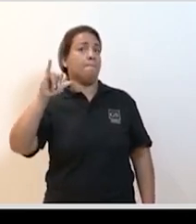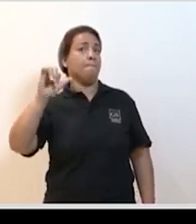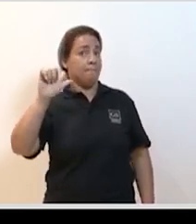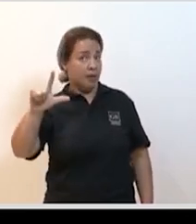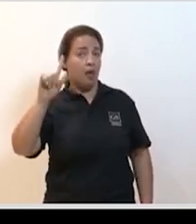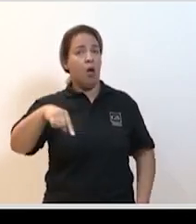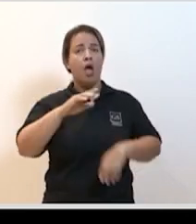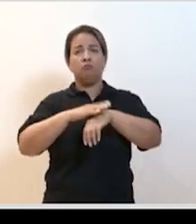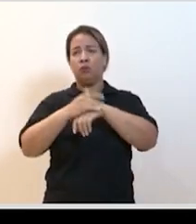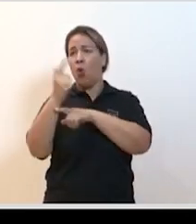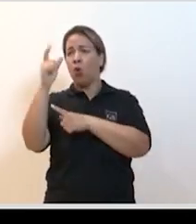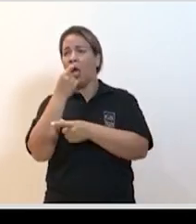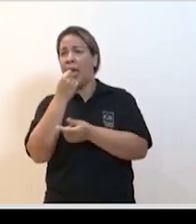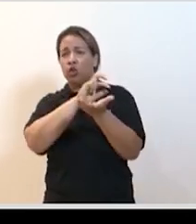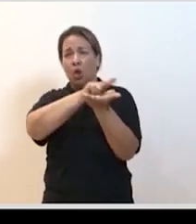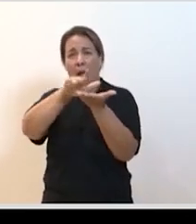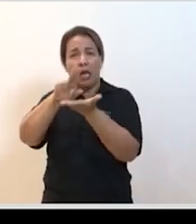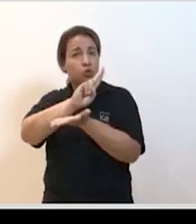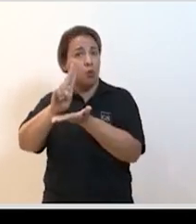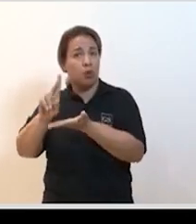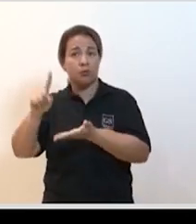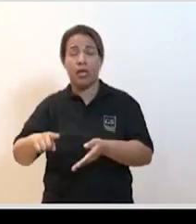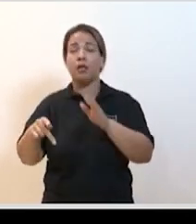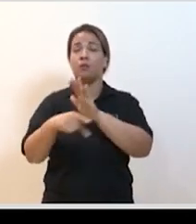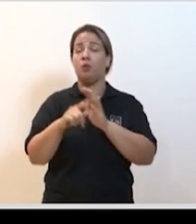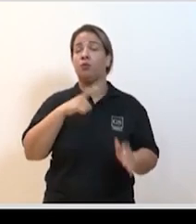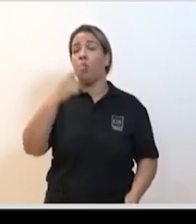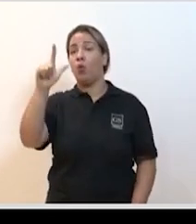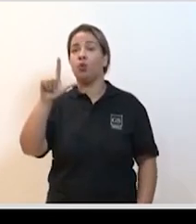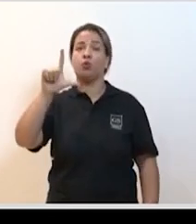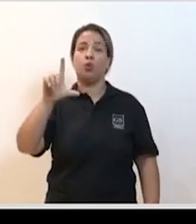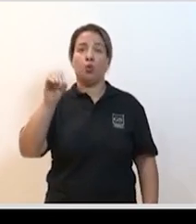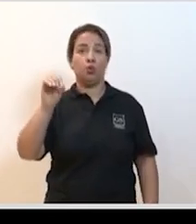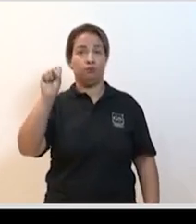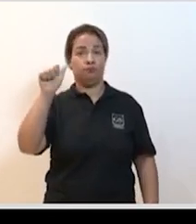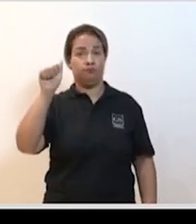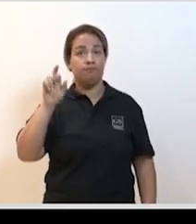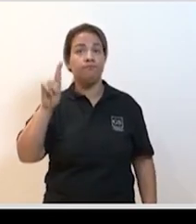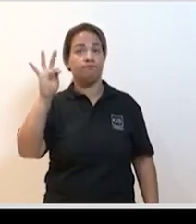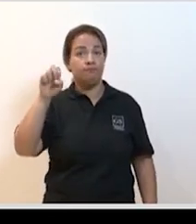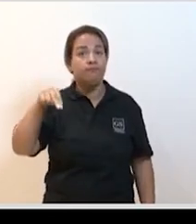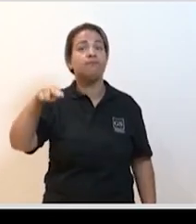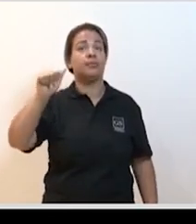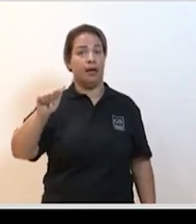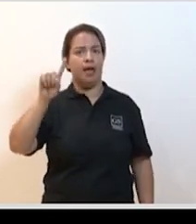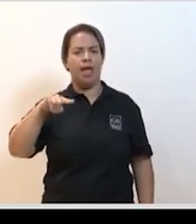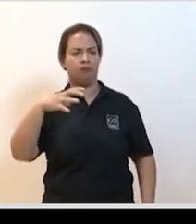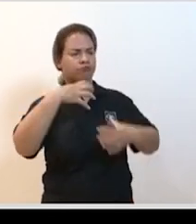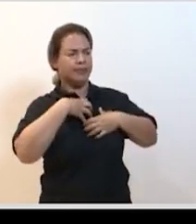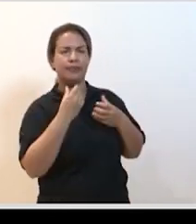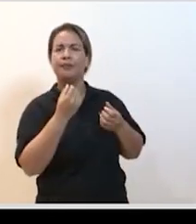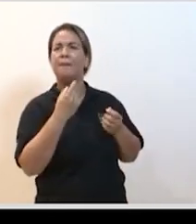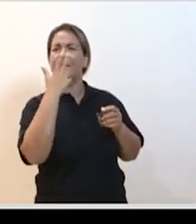inibidores da angioticina como a losartana por exemplo poderiam ter algum impacto negativo na covid-19